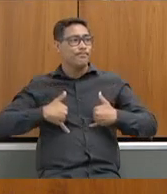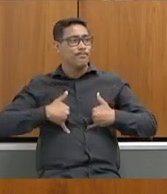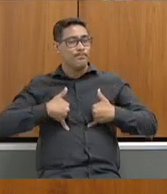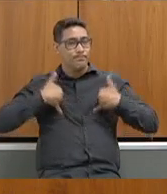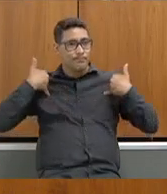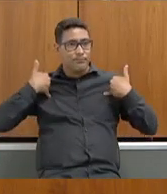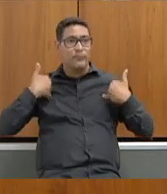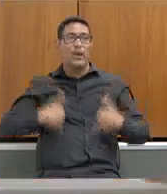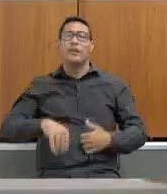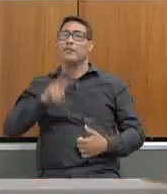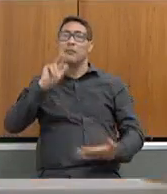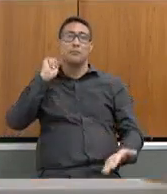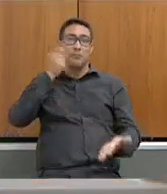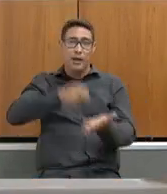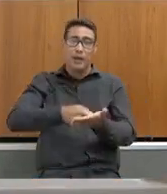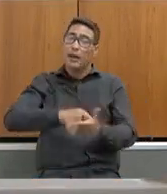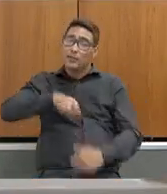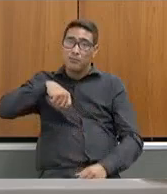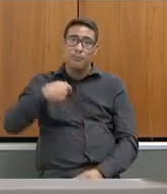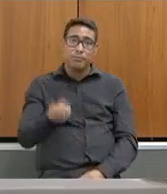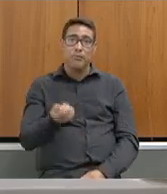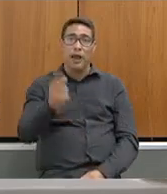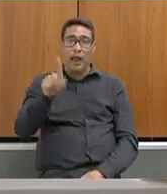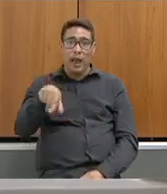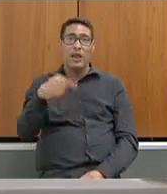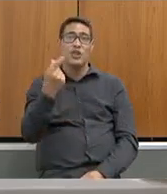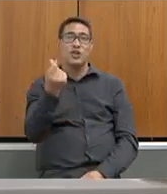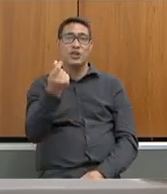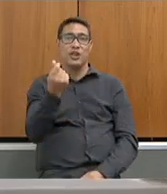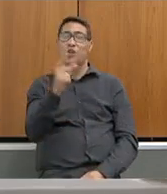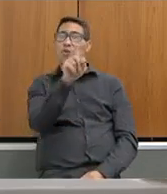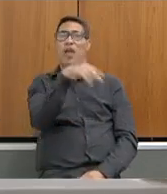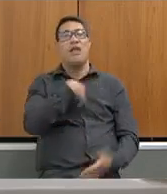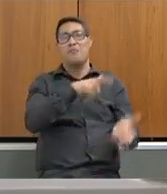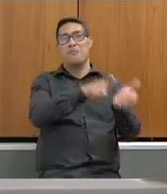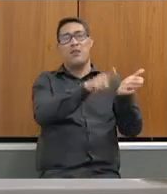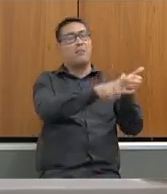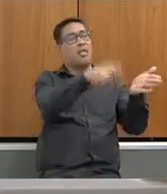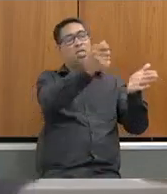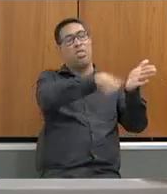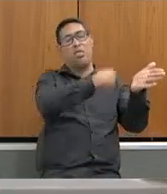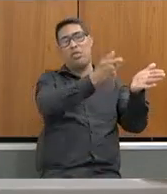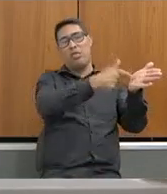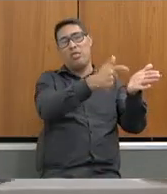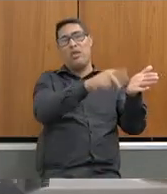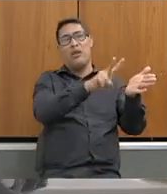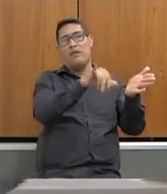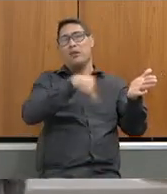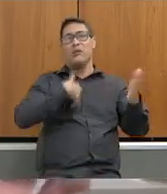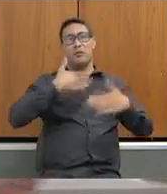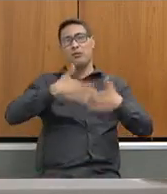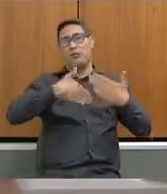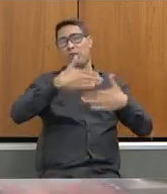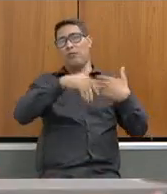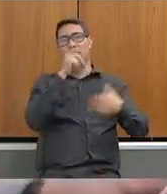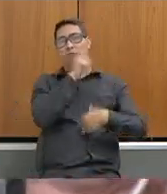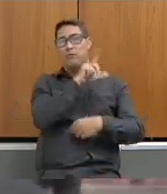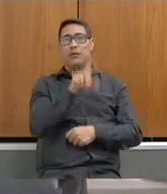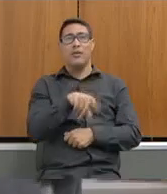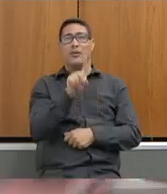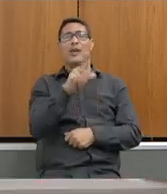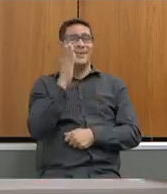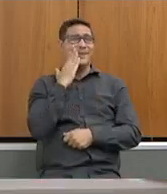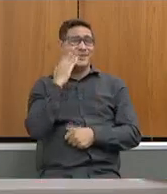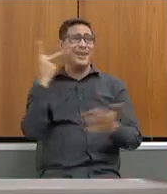vai ser pago, é dinheiro. Não é aquela coisa de termo de compromisso que foi gerado simplesmente para poder gerar. A gente sabe que isso já aconteceu, gente, eu não estou aqui